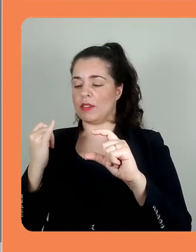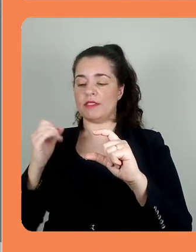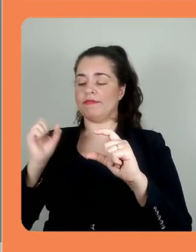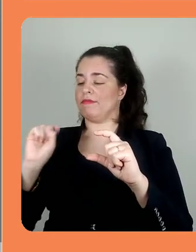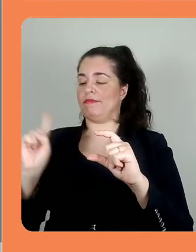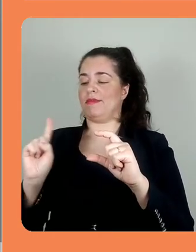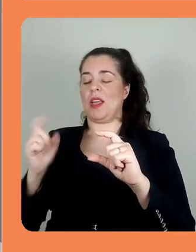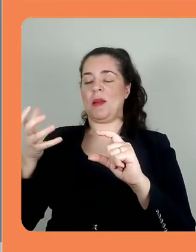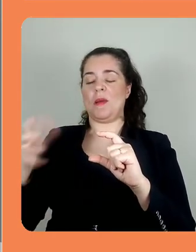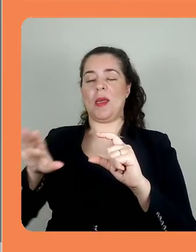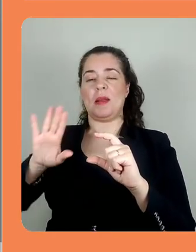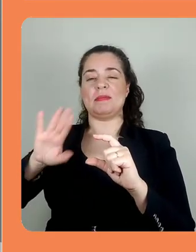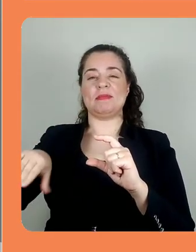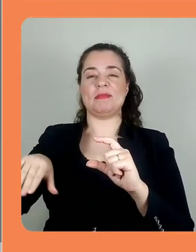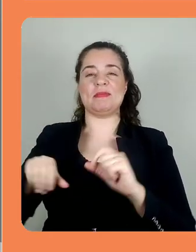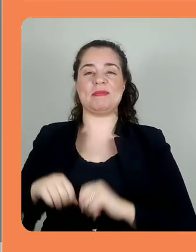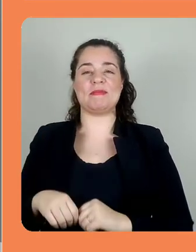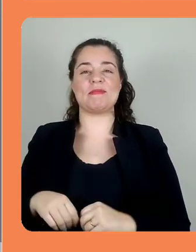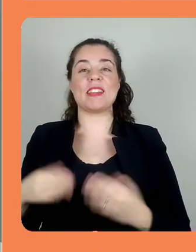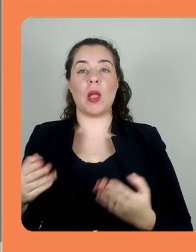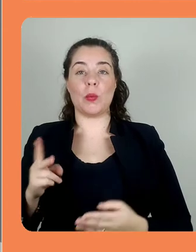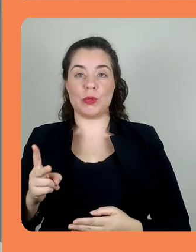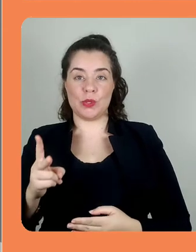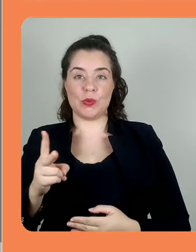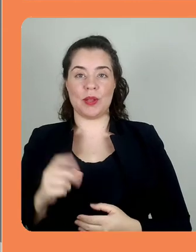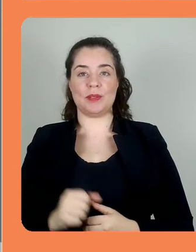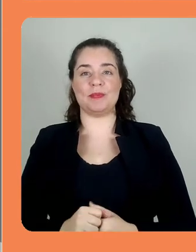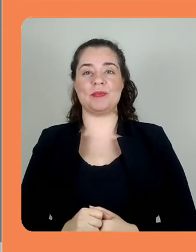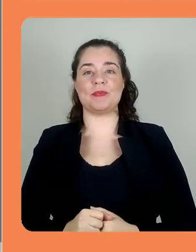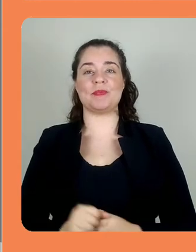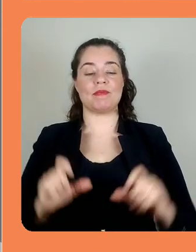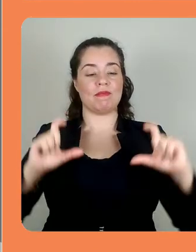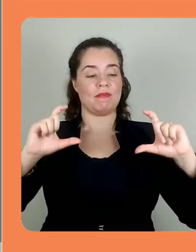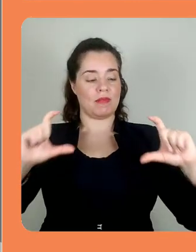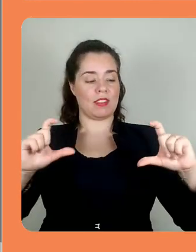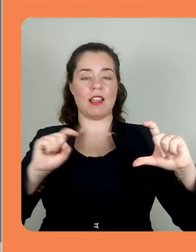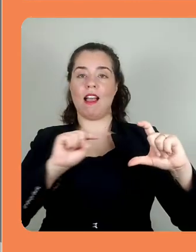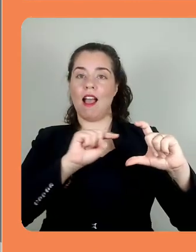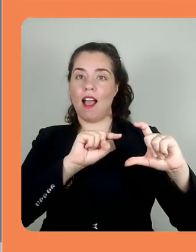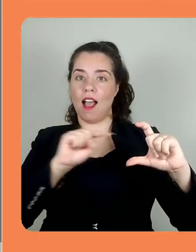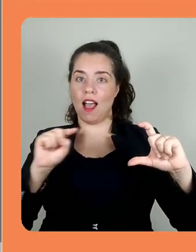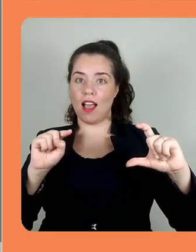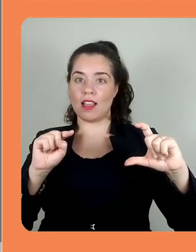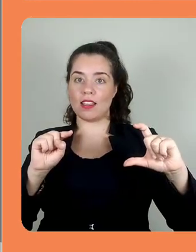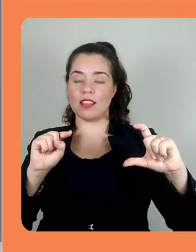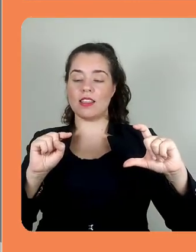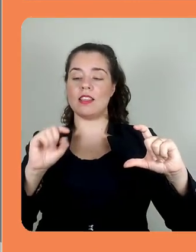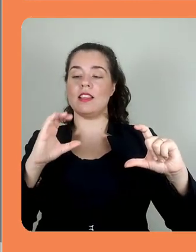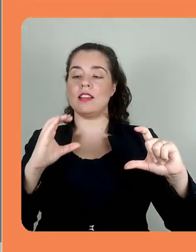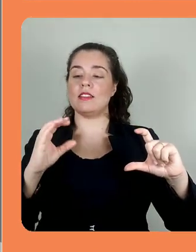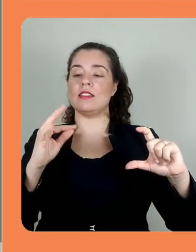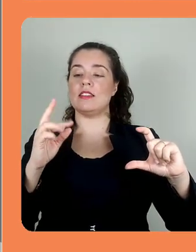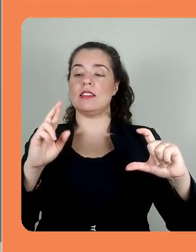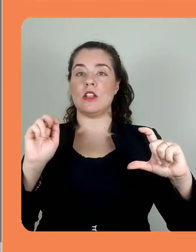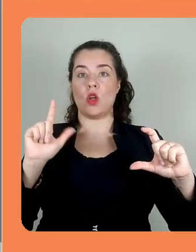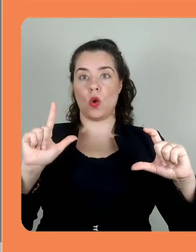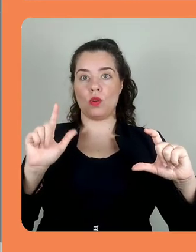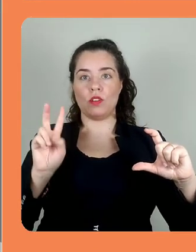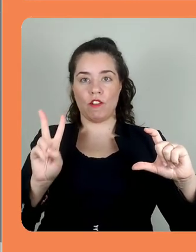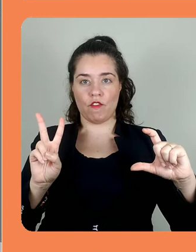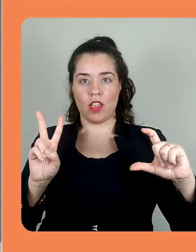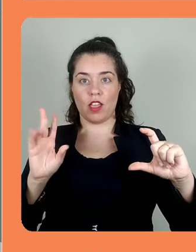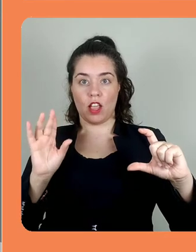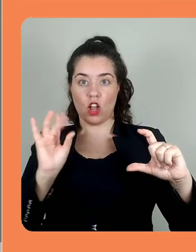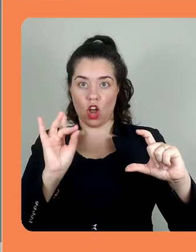Desejo mais informações? Não, não quero mais informações. Ó, Ctrl V. Ops, botei no final. Vim um Ctrl V,